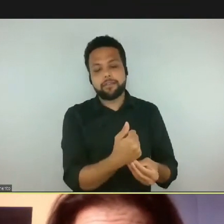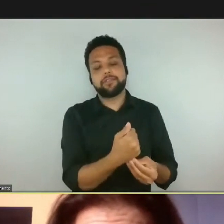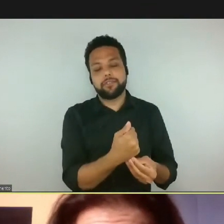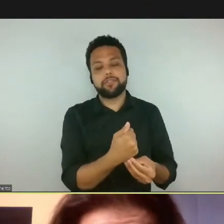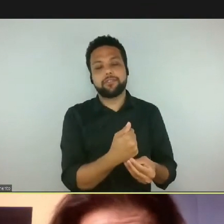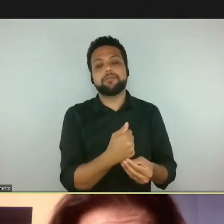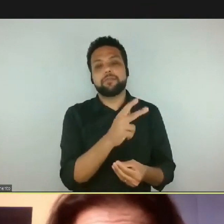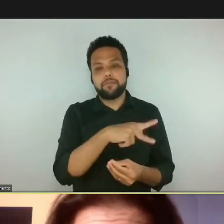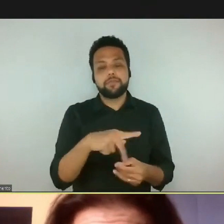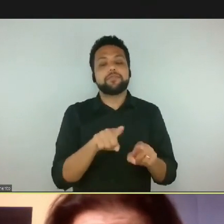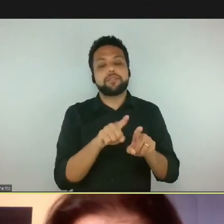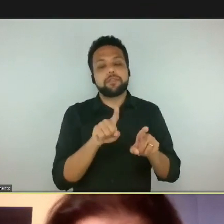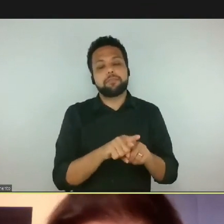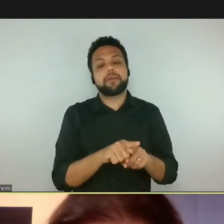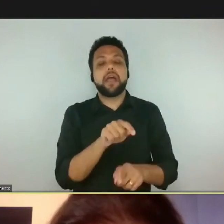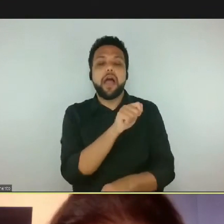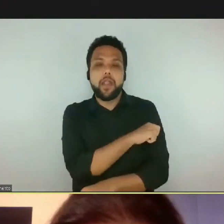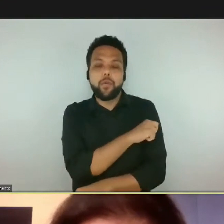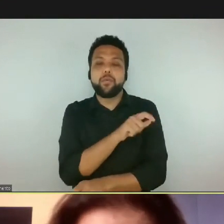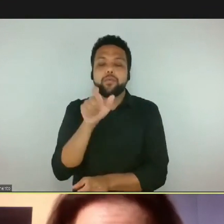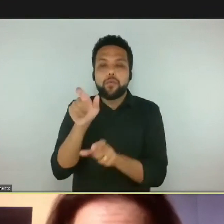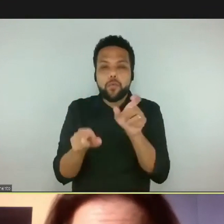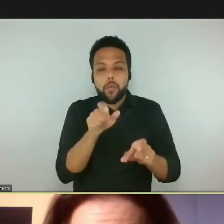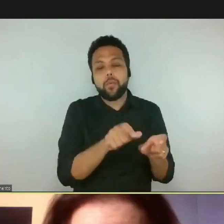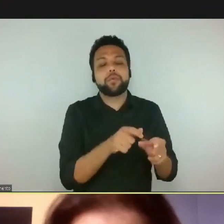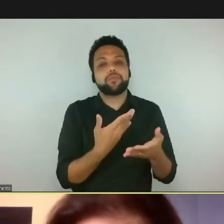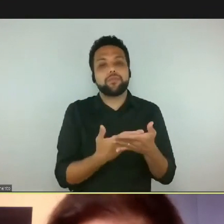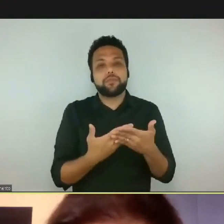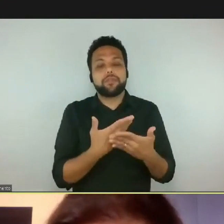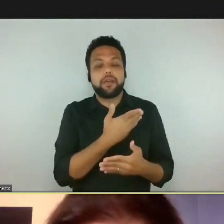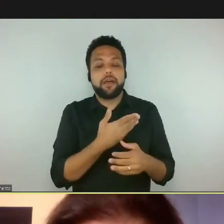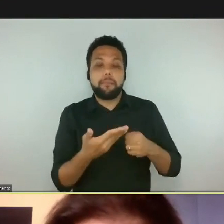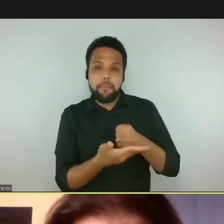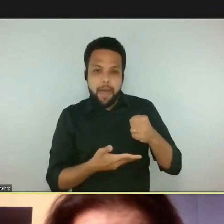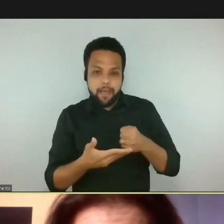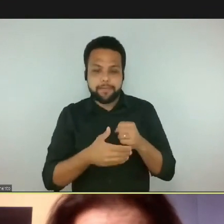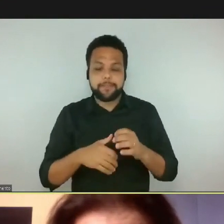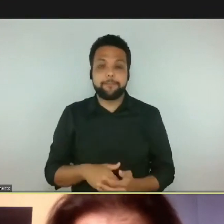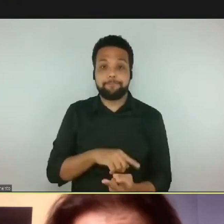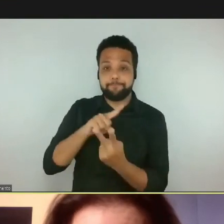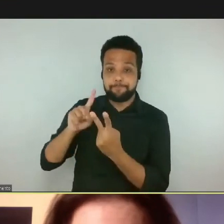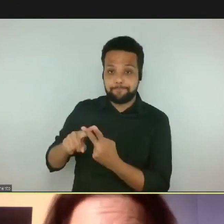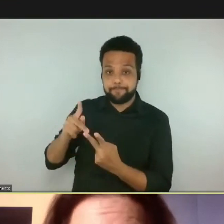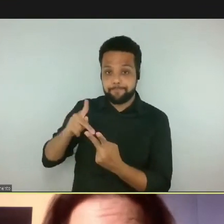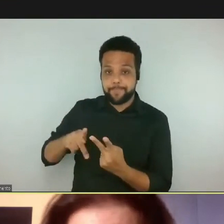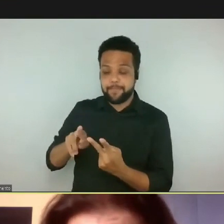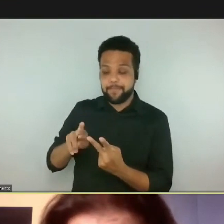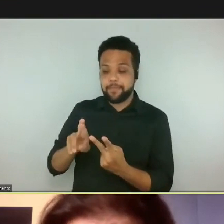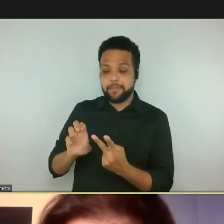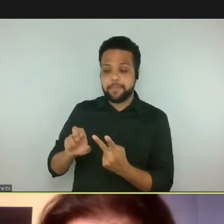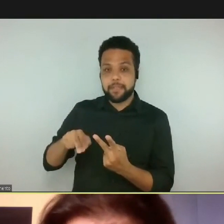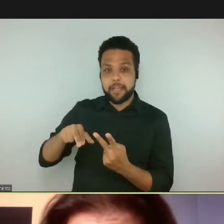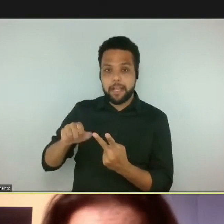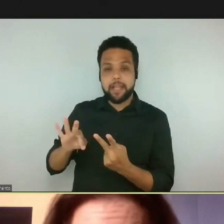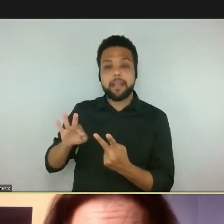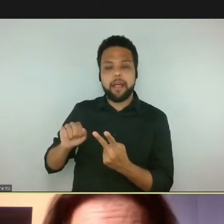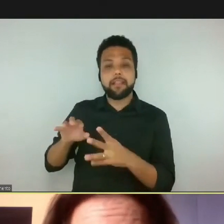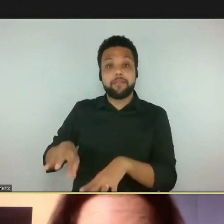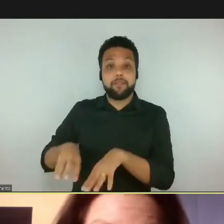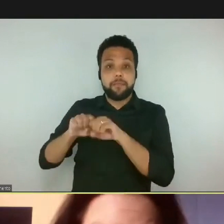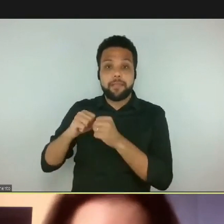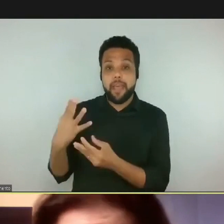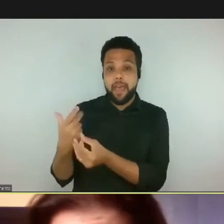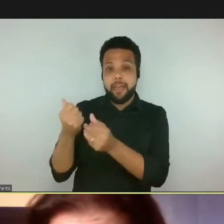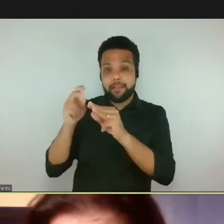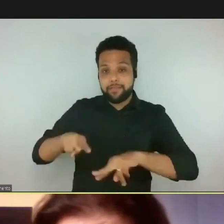básica das redes públicas de ensino. A professora Renata Santana é formada em Artes Visuais pela FAAP, é